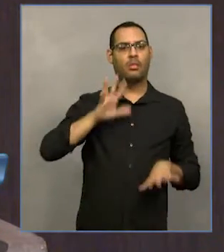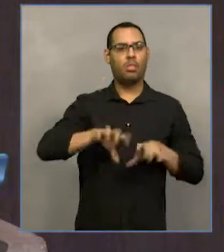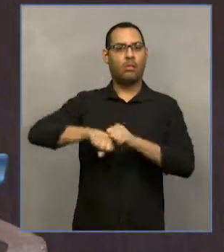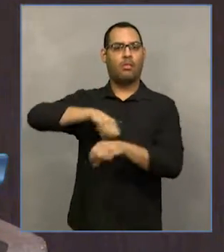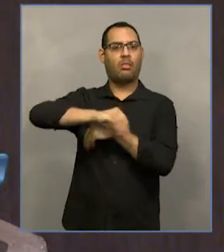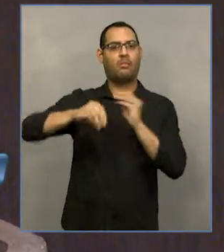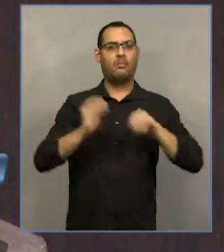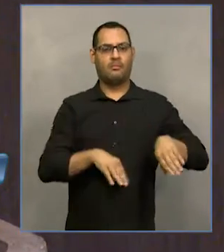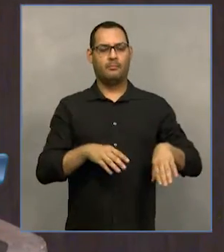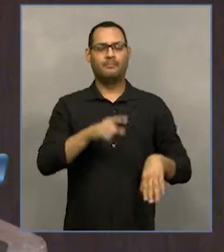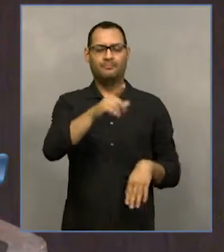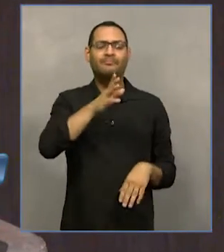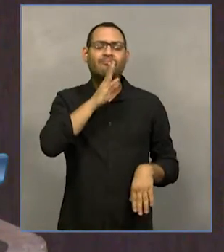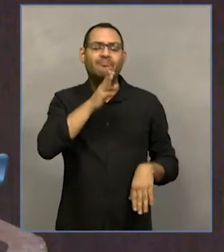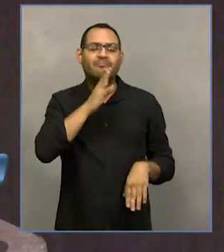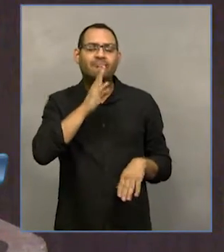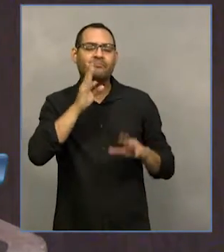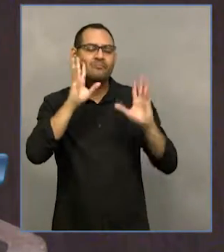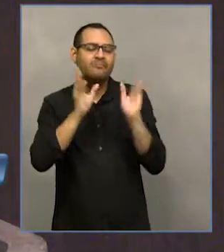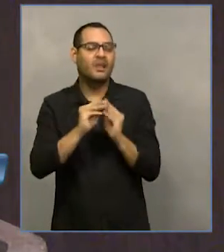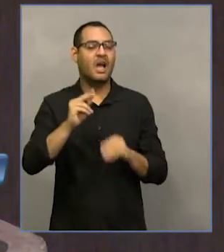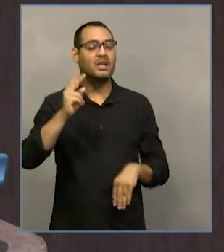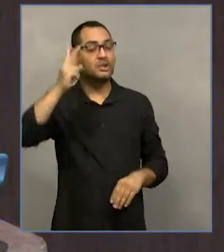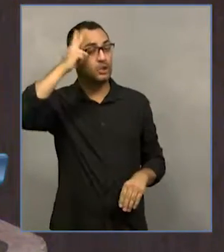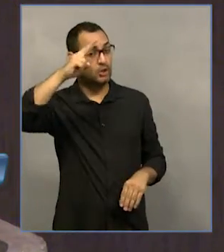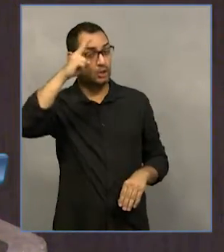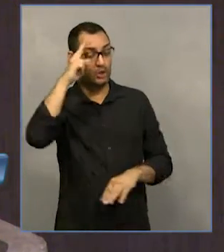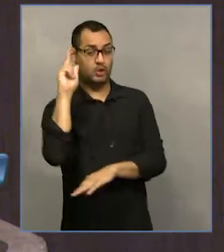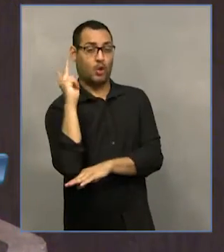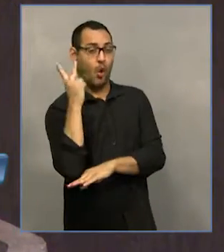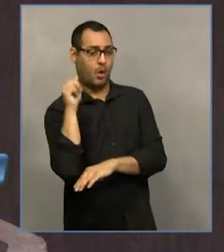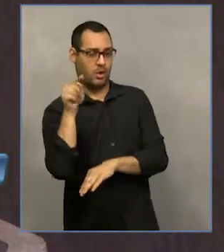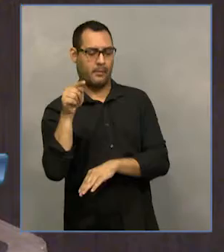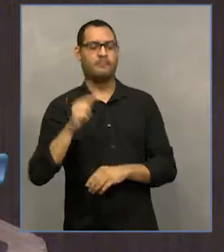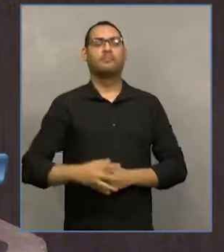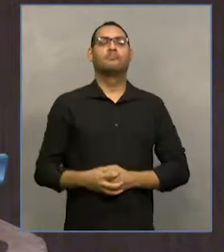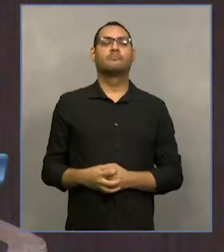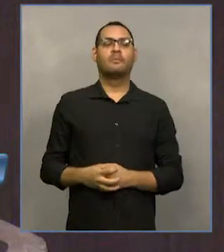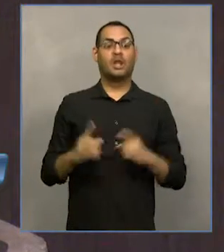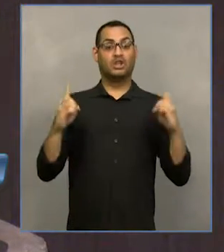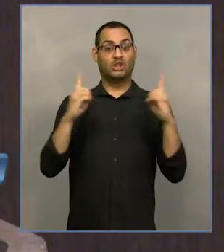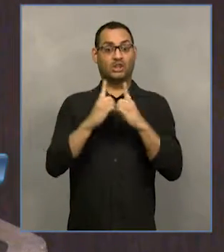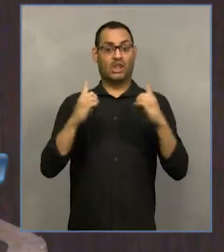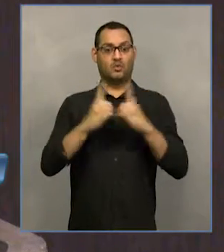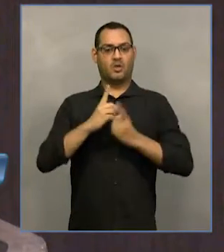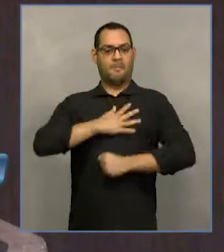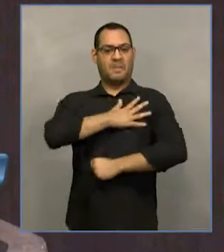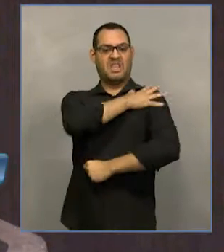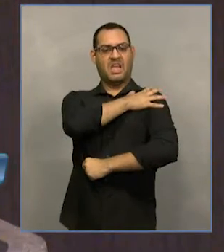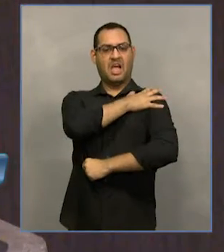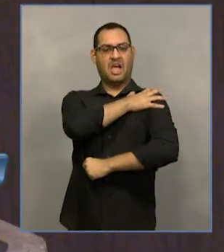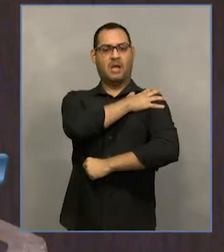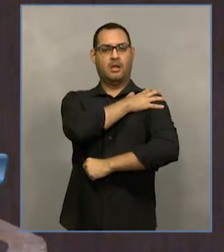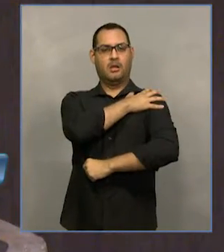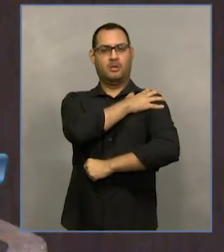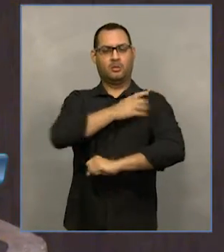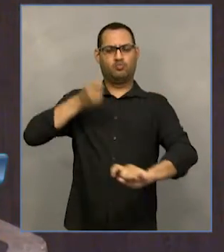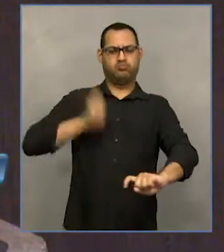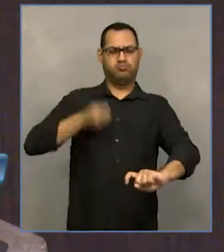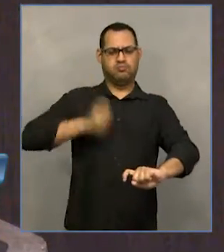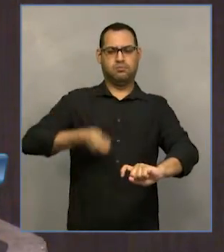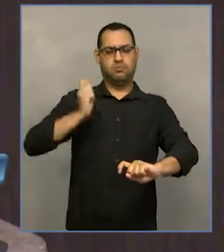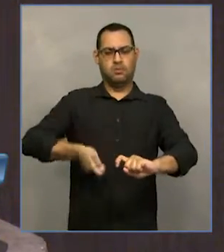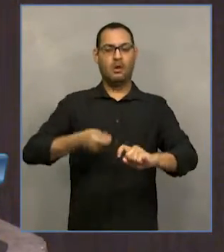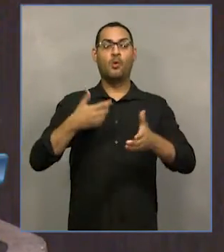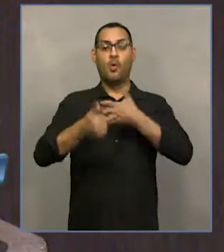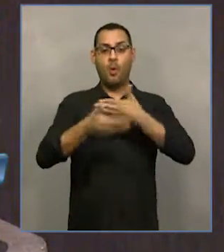os crimes de militares contra civis eram julgados, os crimes das forças armadas,